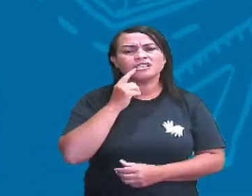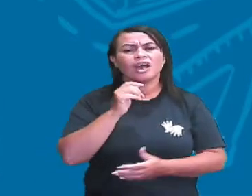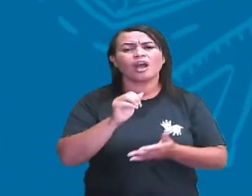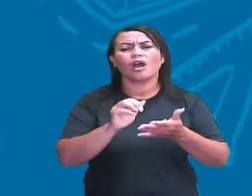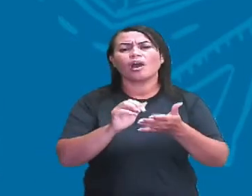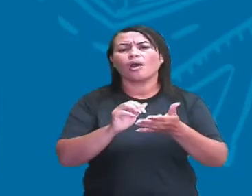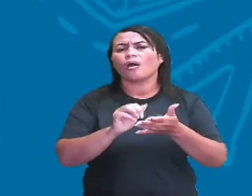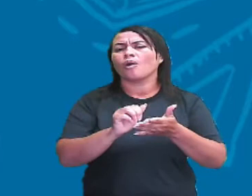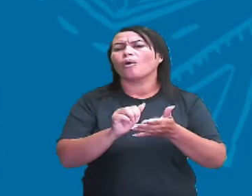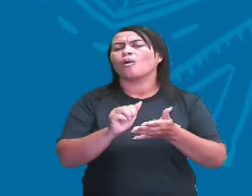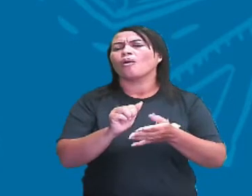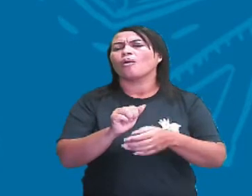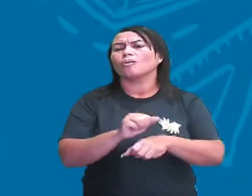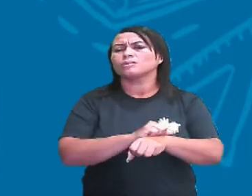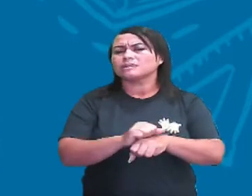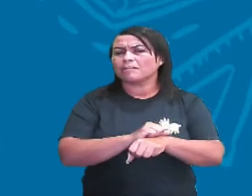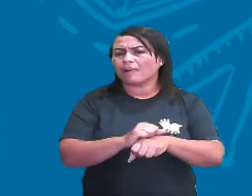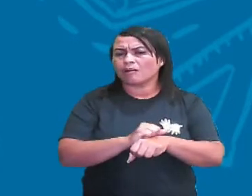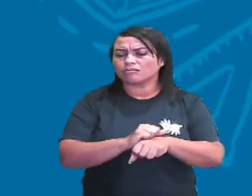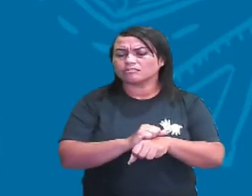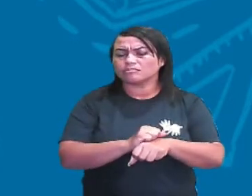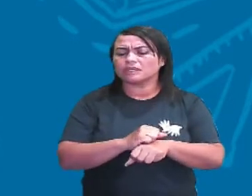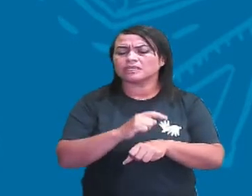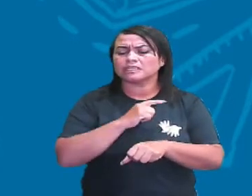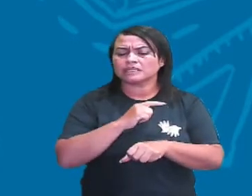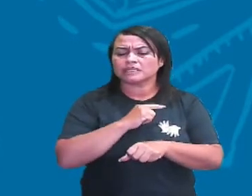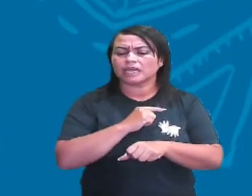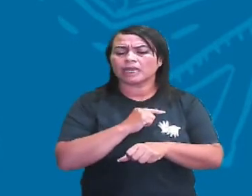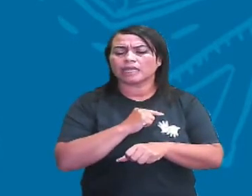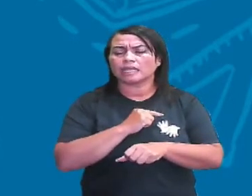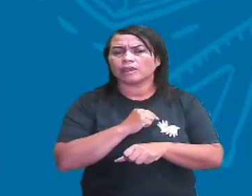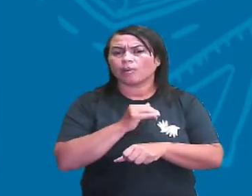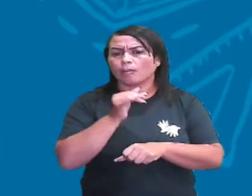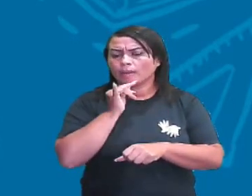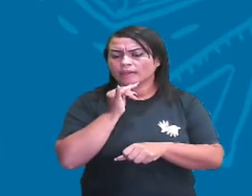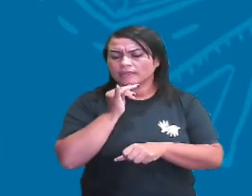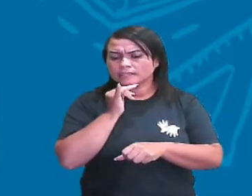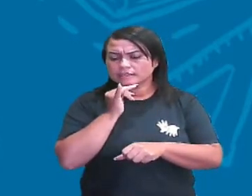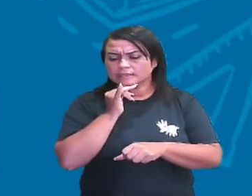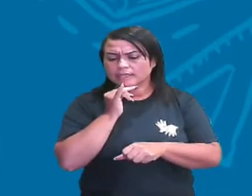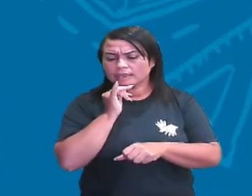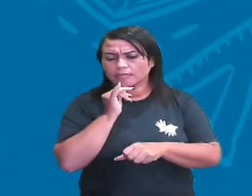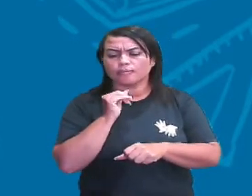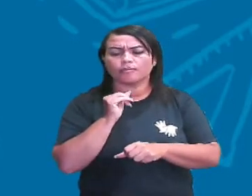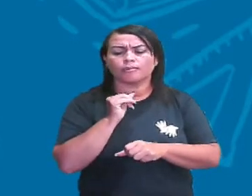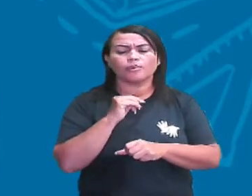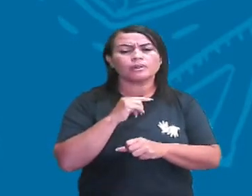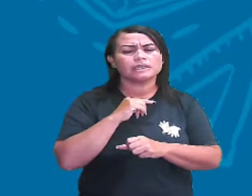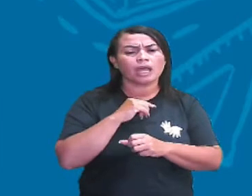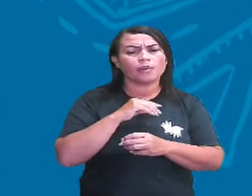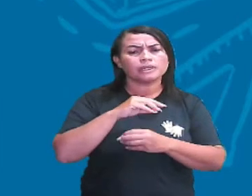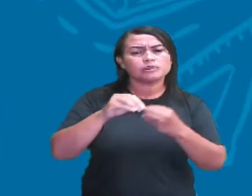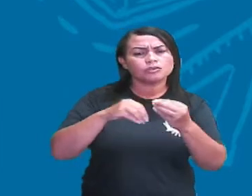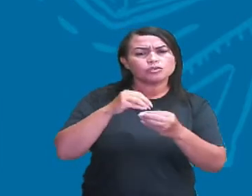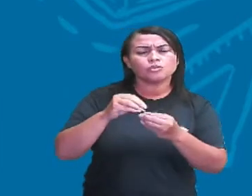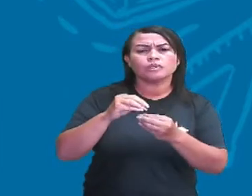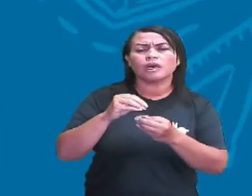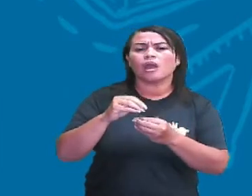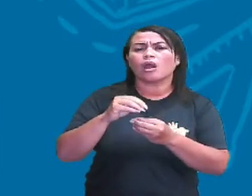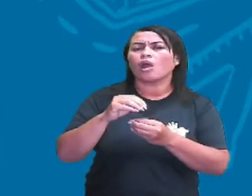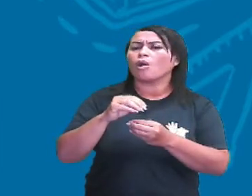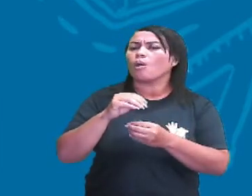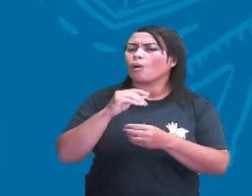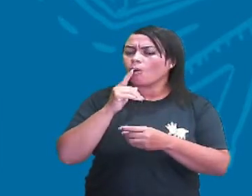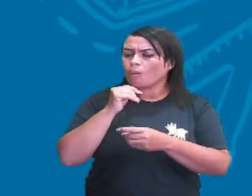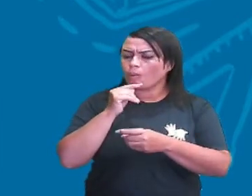dupla. Ele possui uma ponta da sua molécula polar, que se mistura com a água, e a outra extremidade é